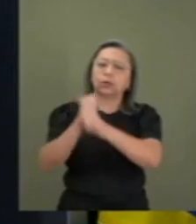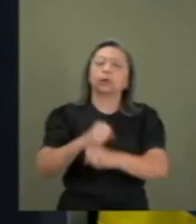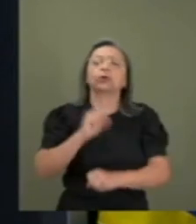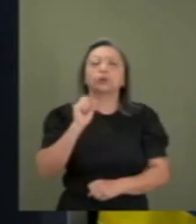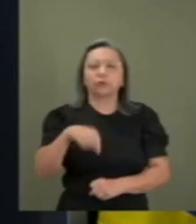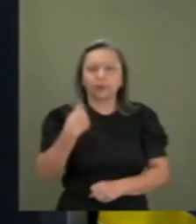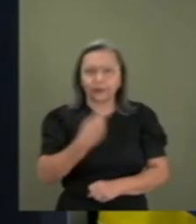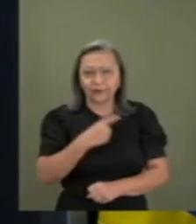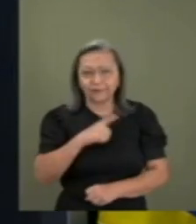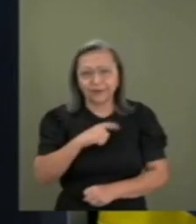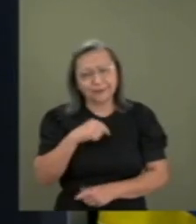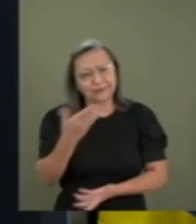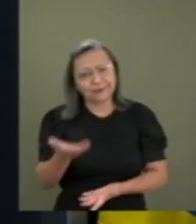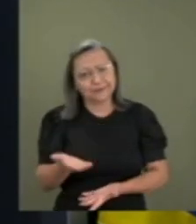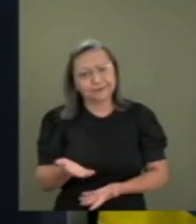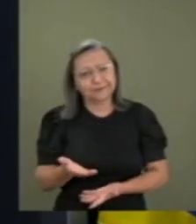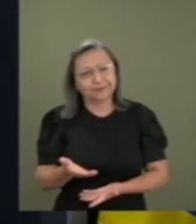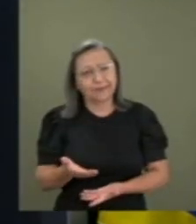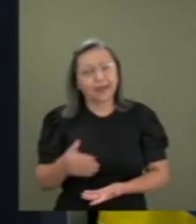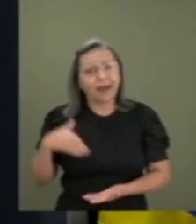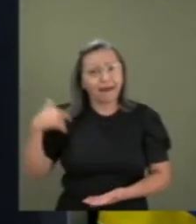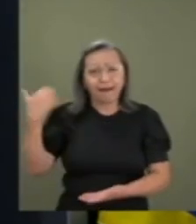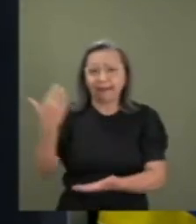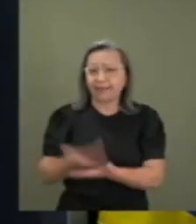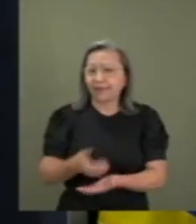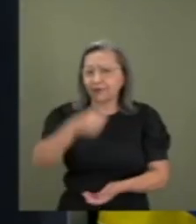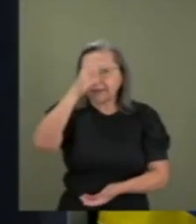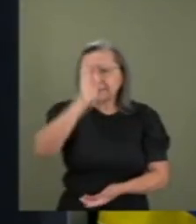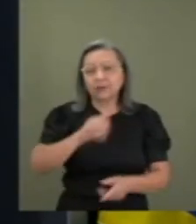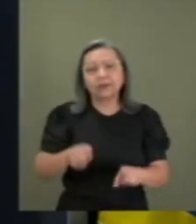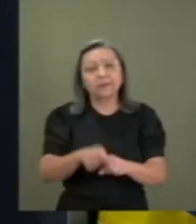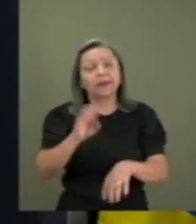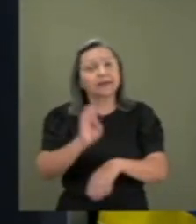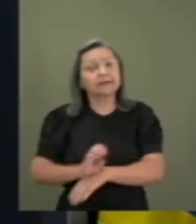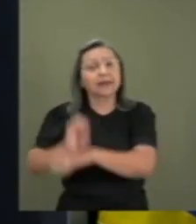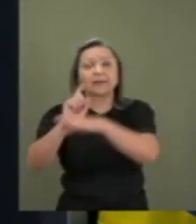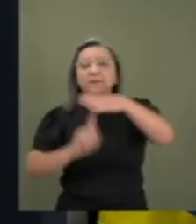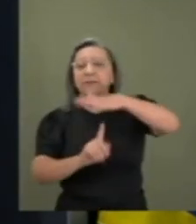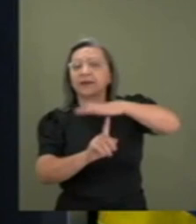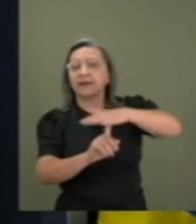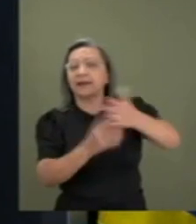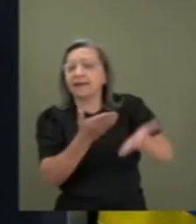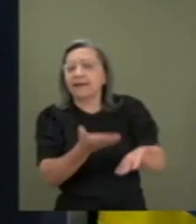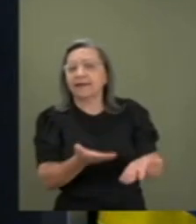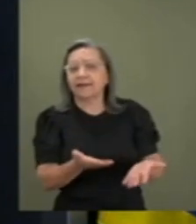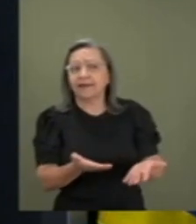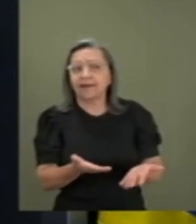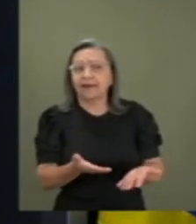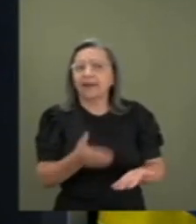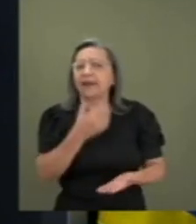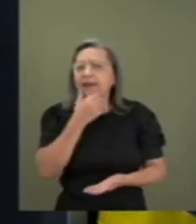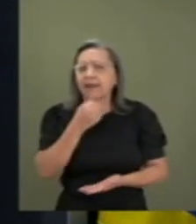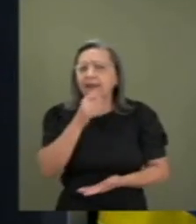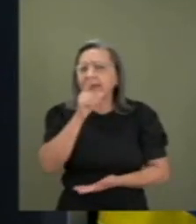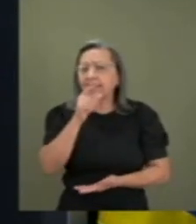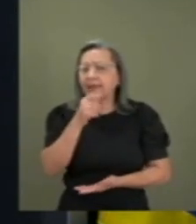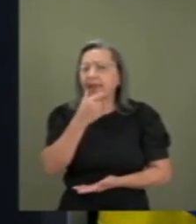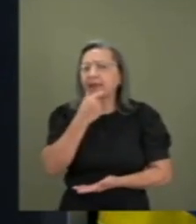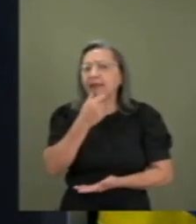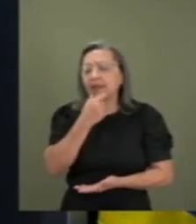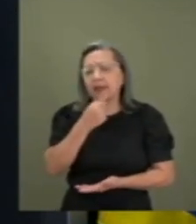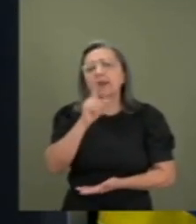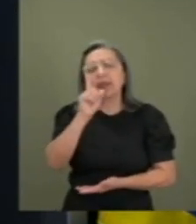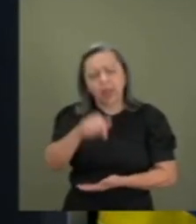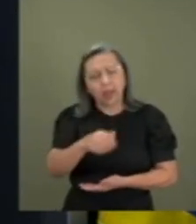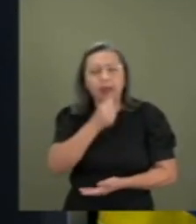tivemos na história do Brasil. E lá no Paraná, ele é ainda